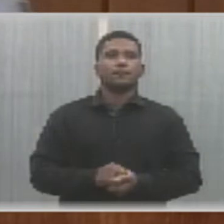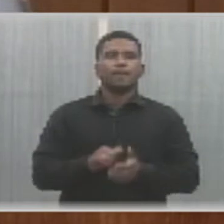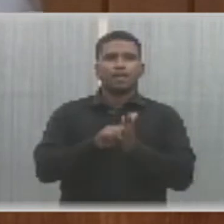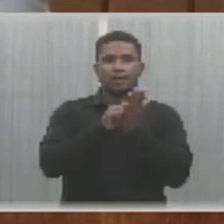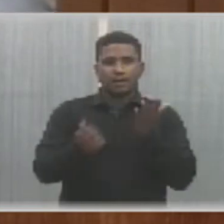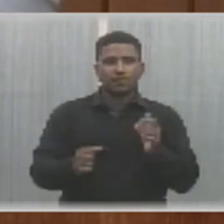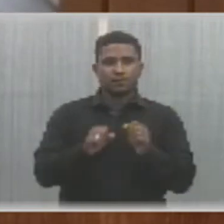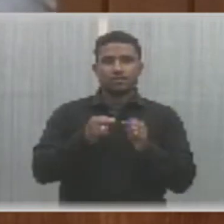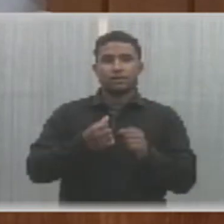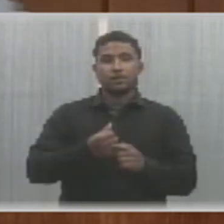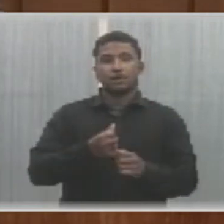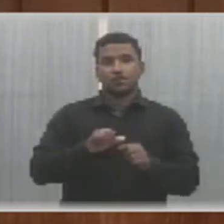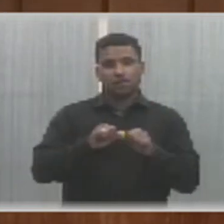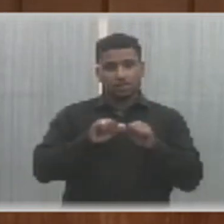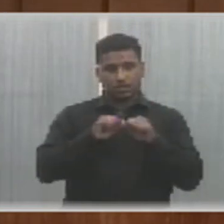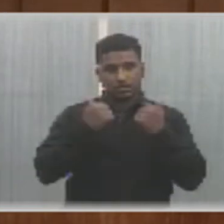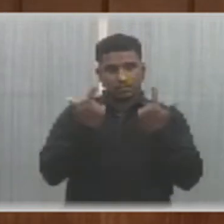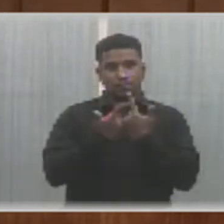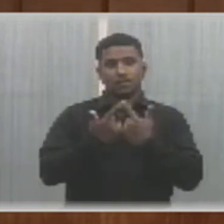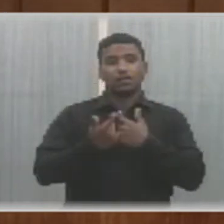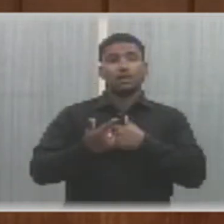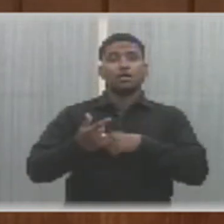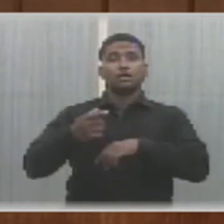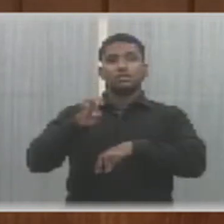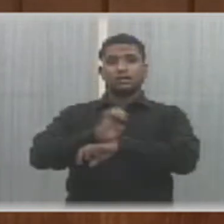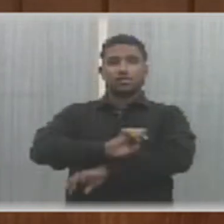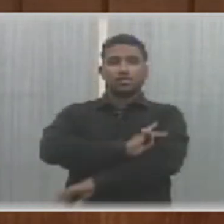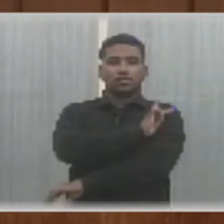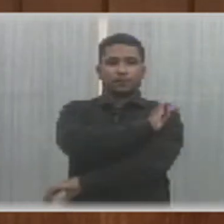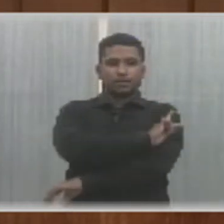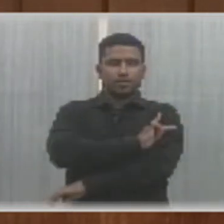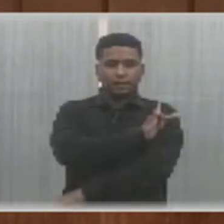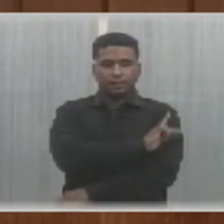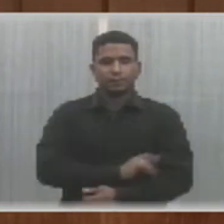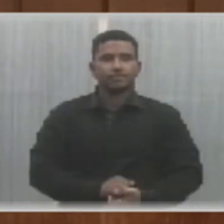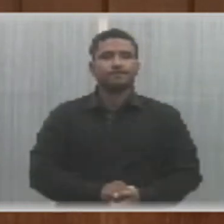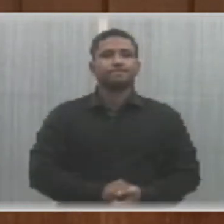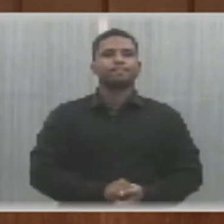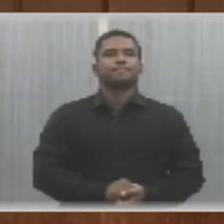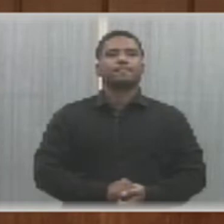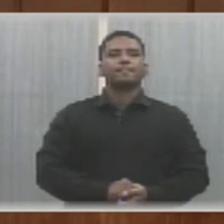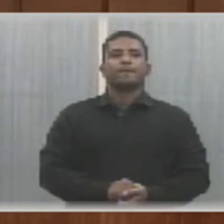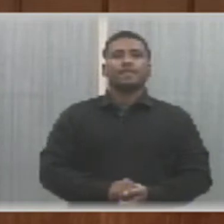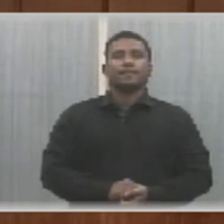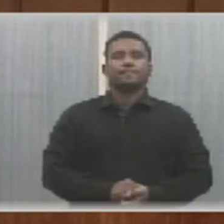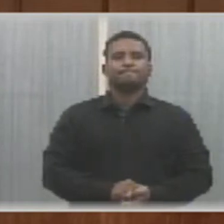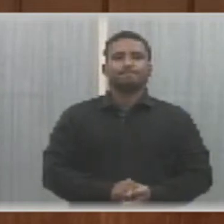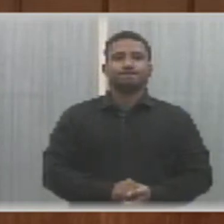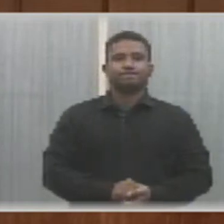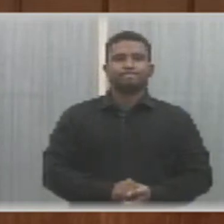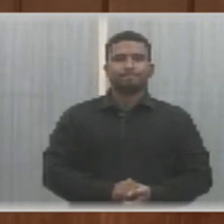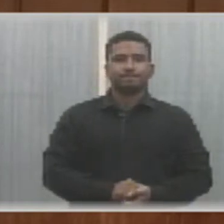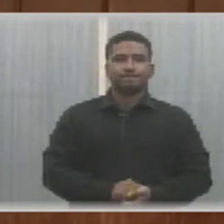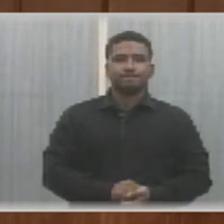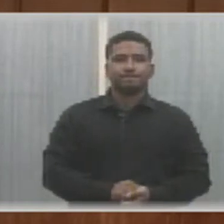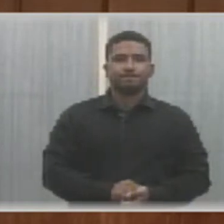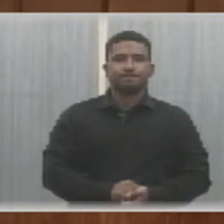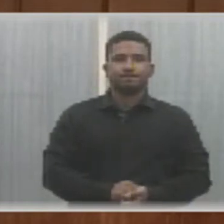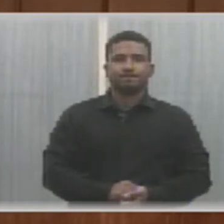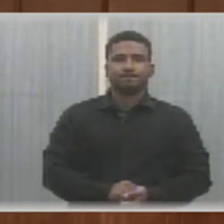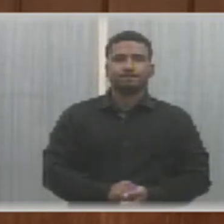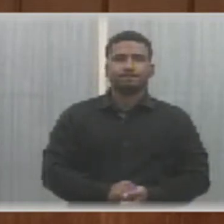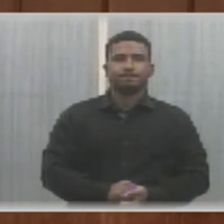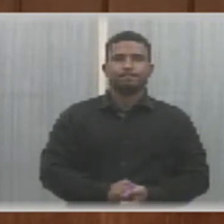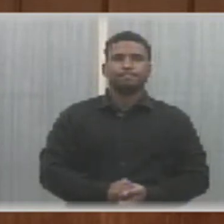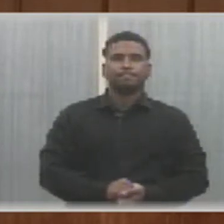da sexta sessão extraordinária da quarta sessão legislativa da 19ª Legislatura da Assembleia Legislativa